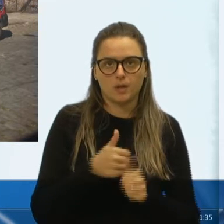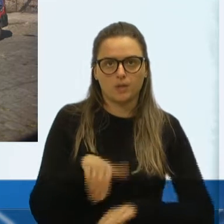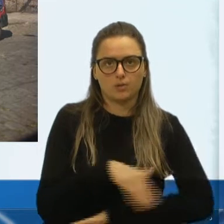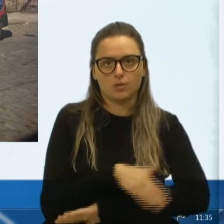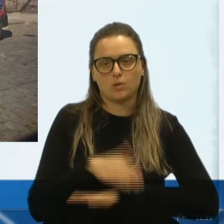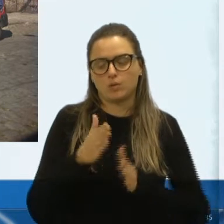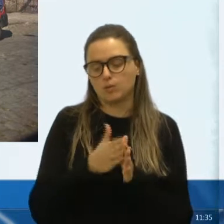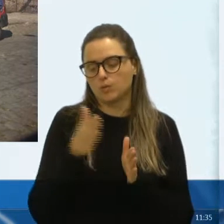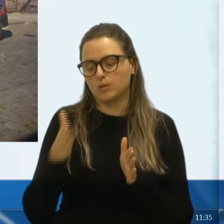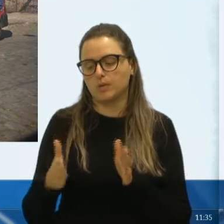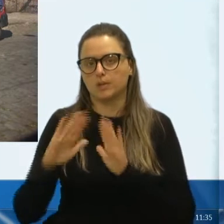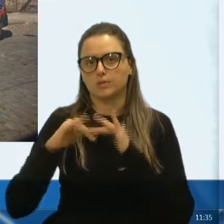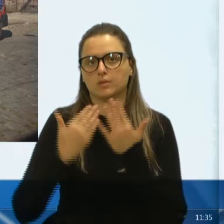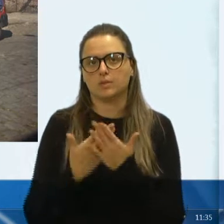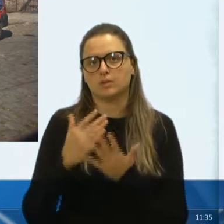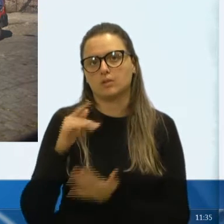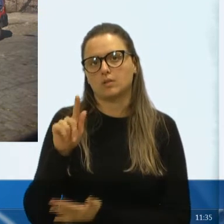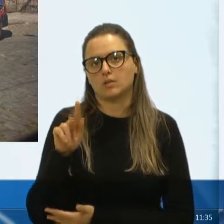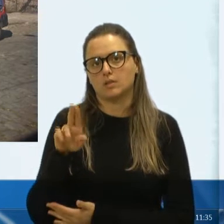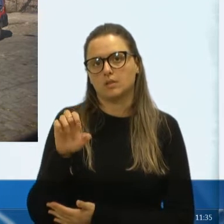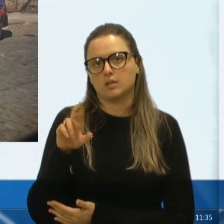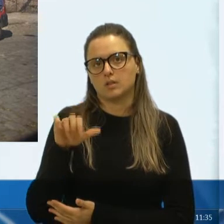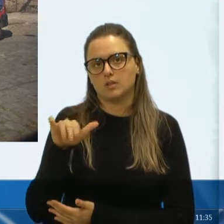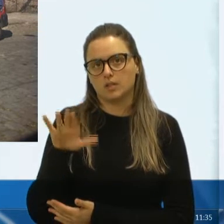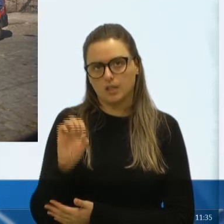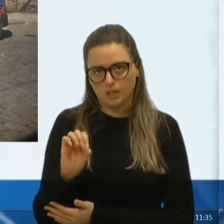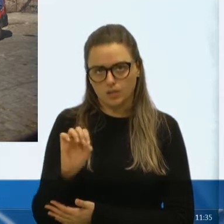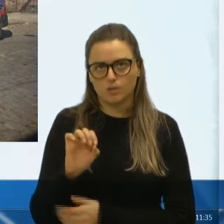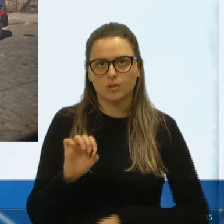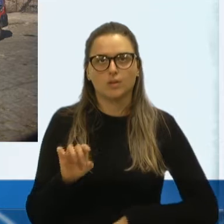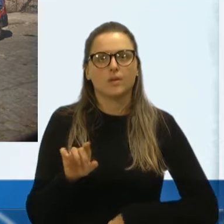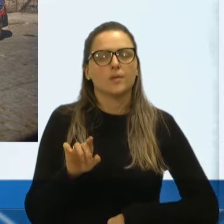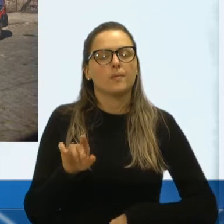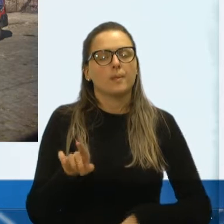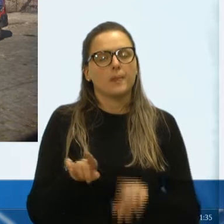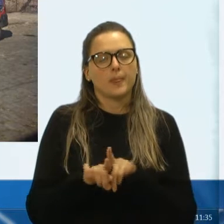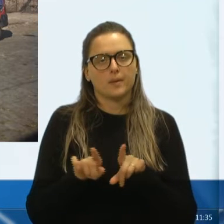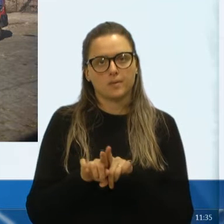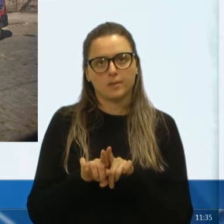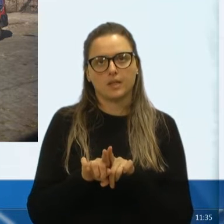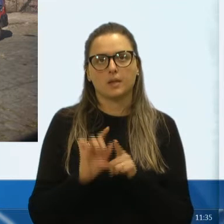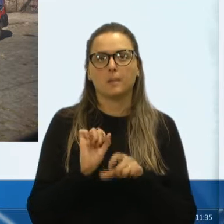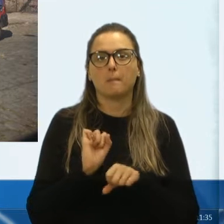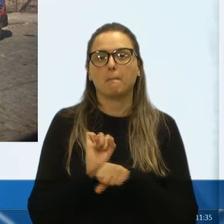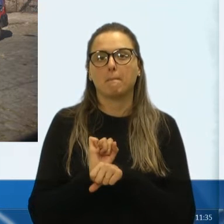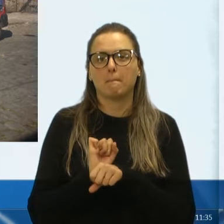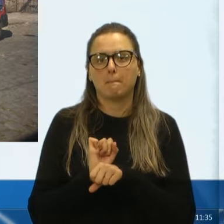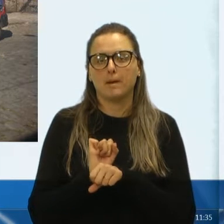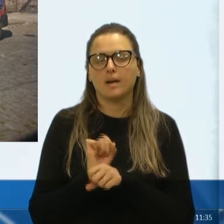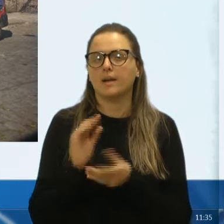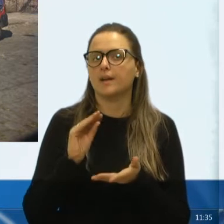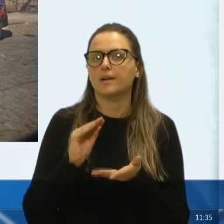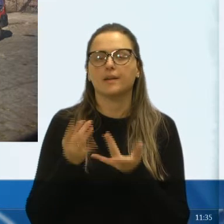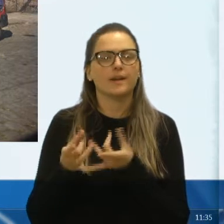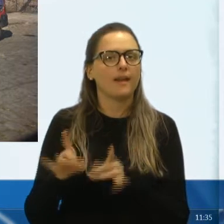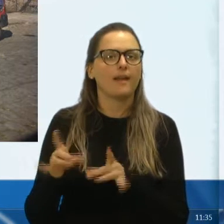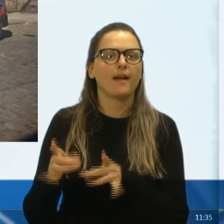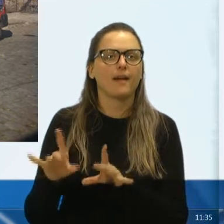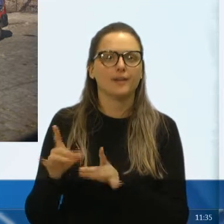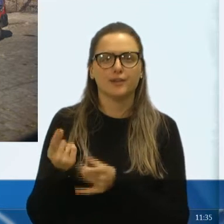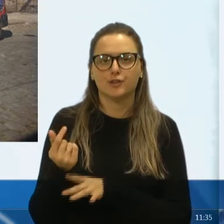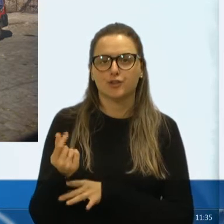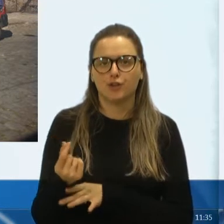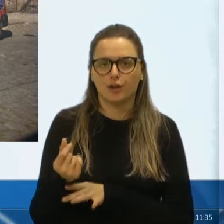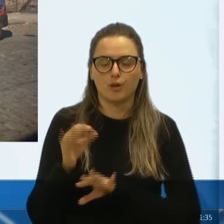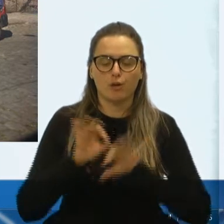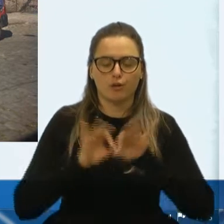ao lado da escola Guerino Zunho, dos dois lados, além disso, também vai parar esse desperdício de dinheiro, que é vai